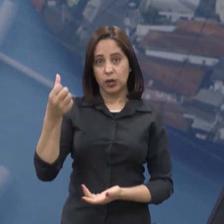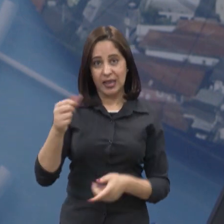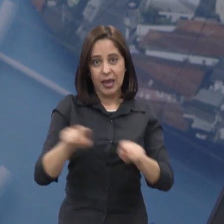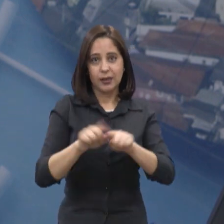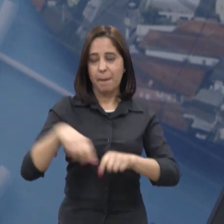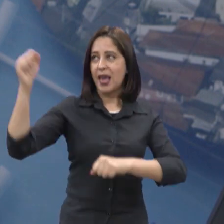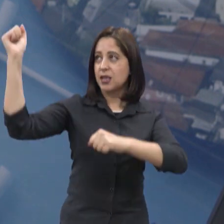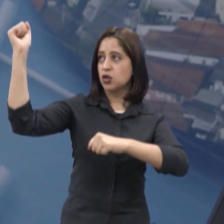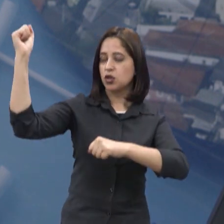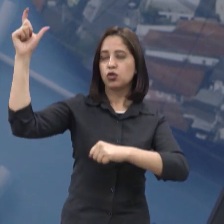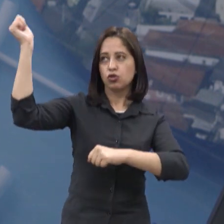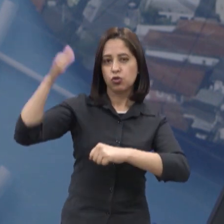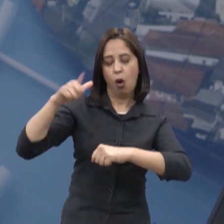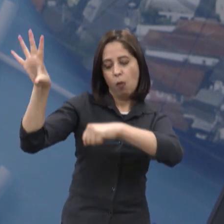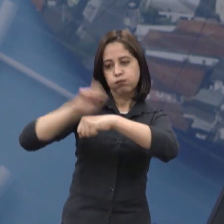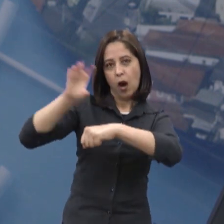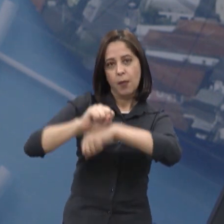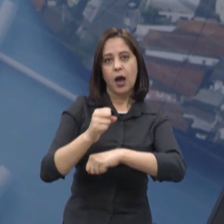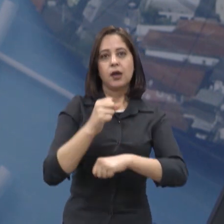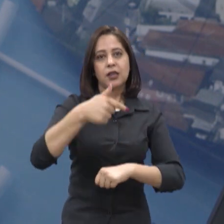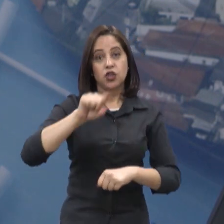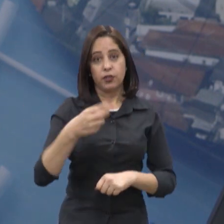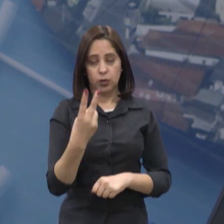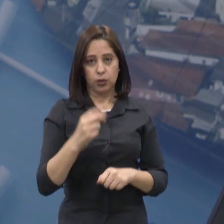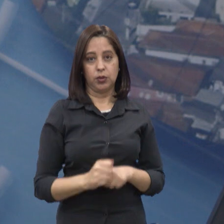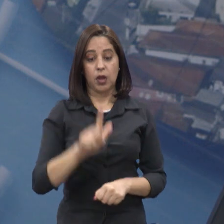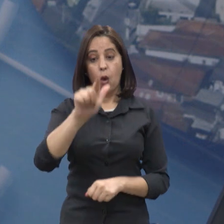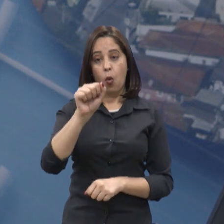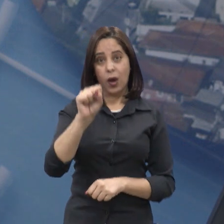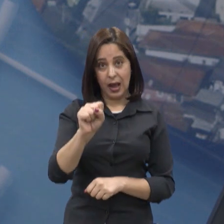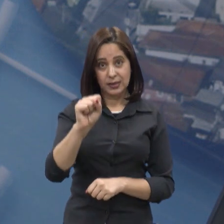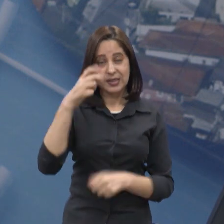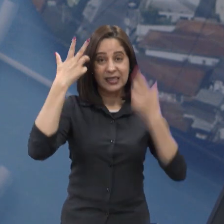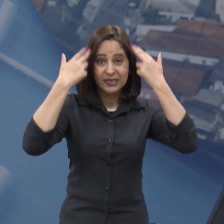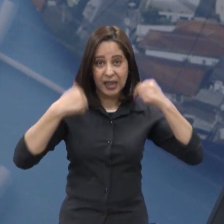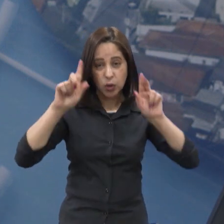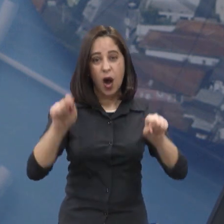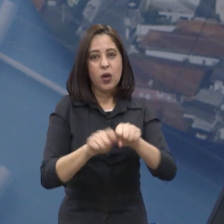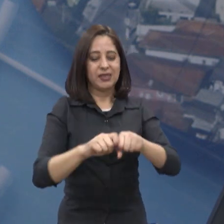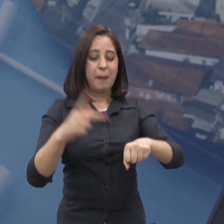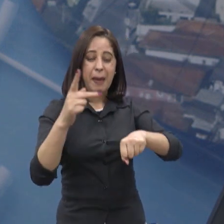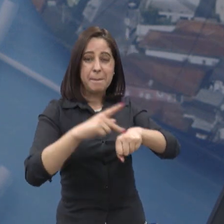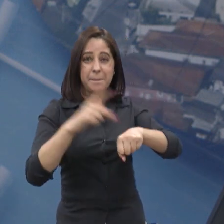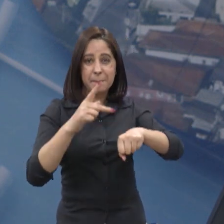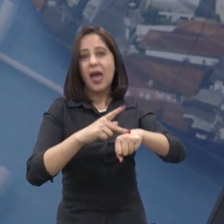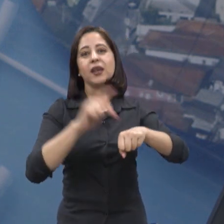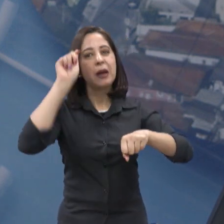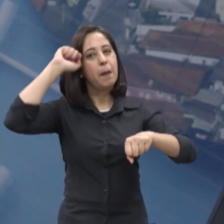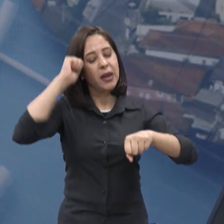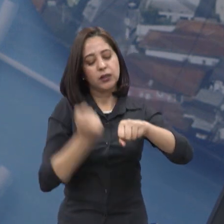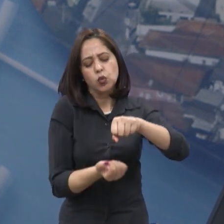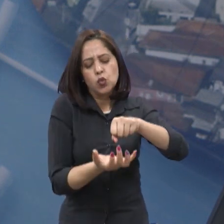,2%. Já o gás natural, energia nuclear, carvão, derivados do petróleo e outras